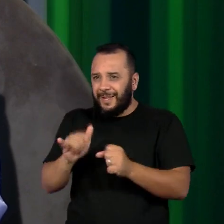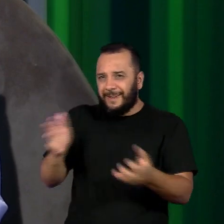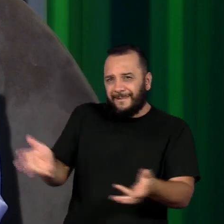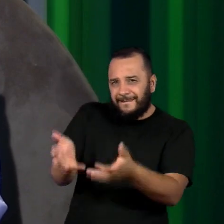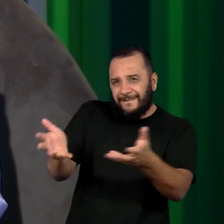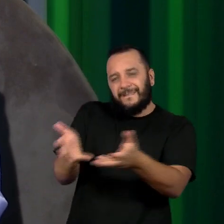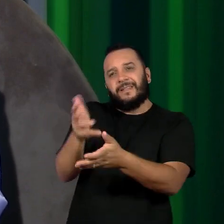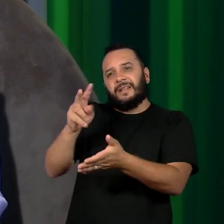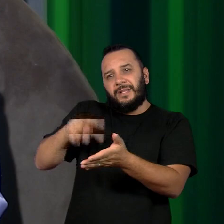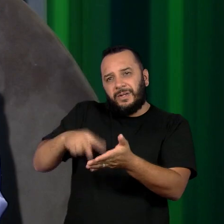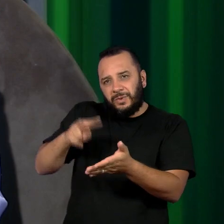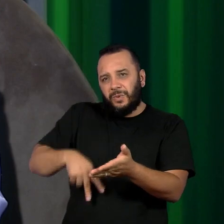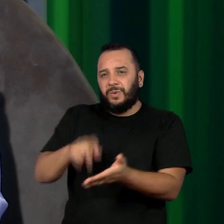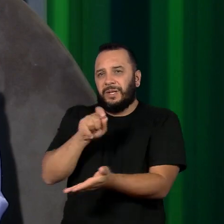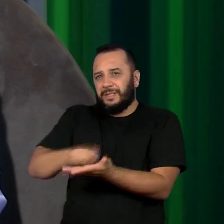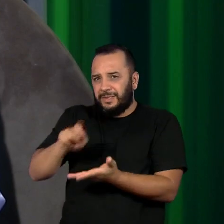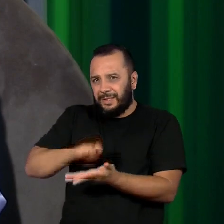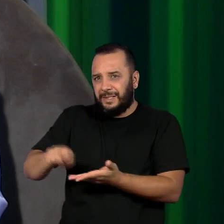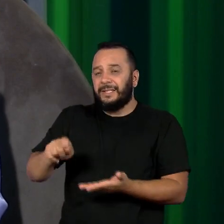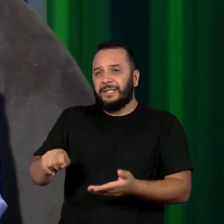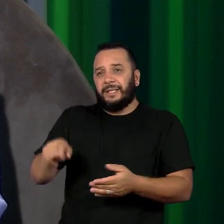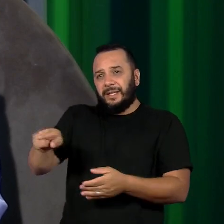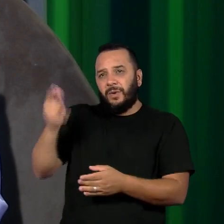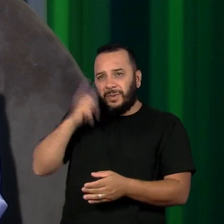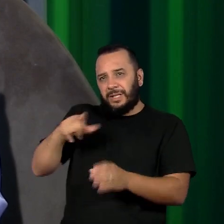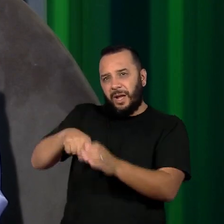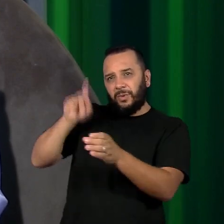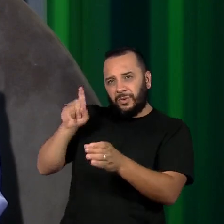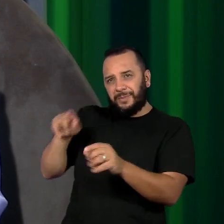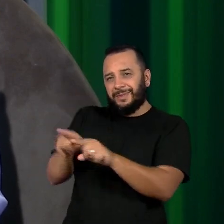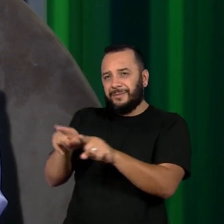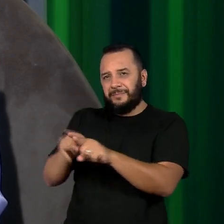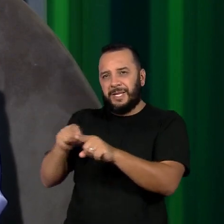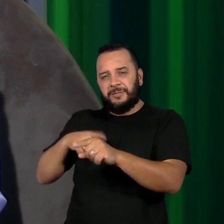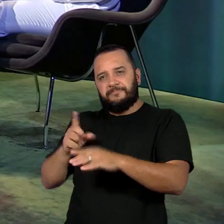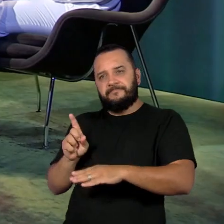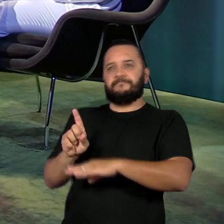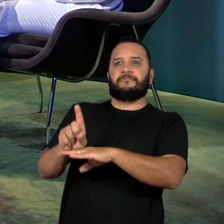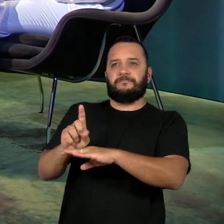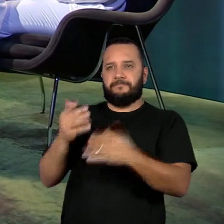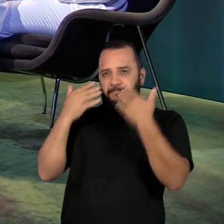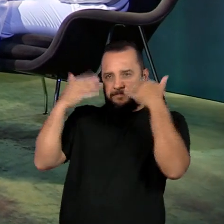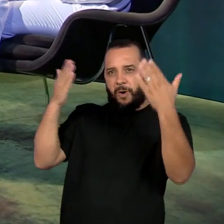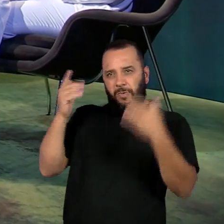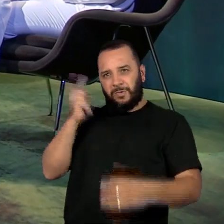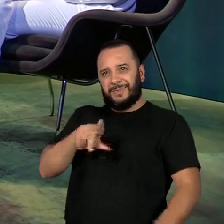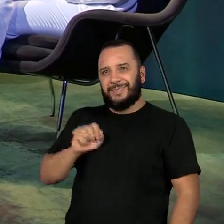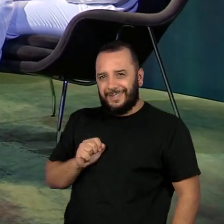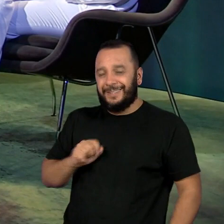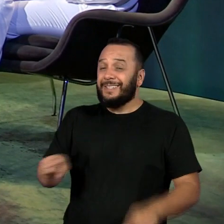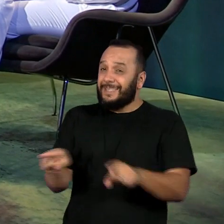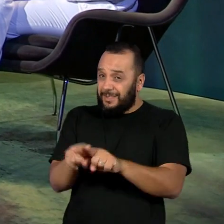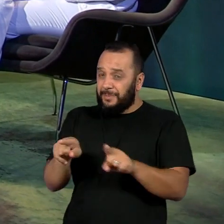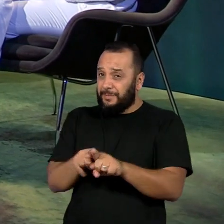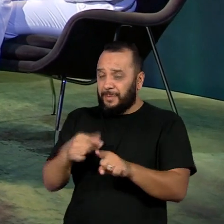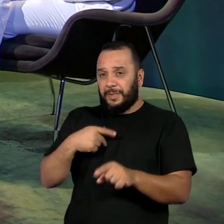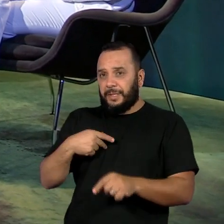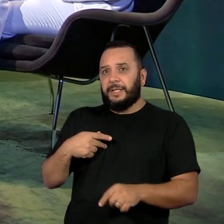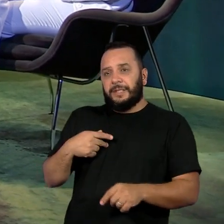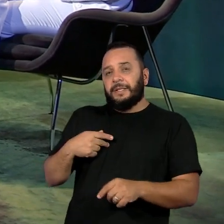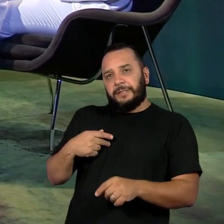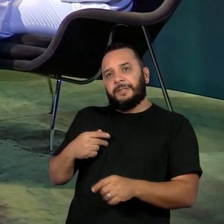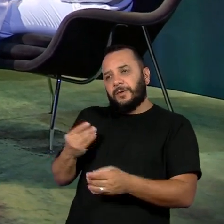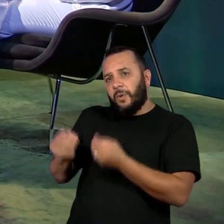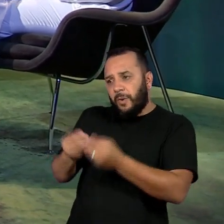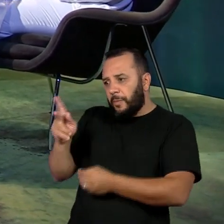à escrita, mobilizando autonomia, protagonismo e trazendo o professor também a esse exercício. Então, eu